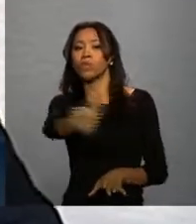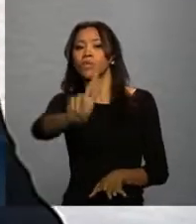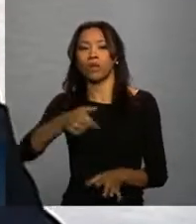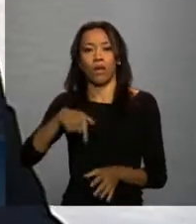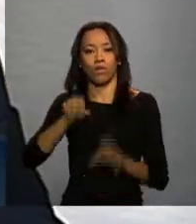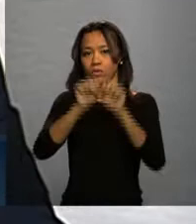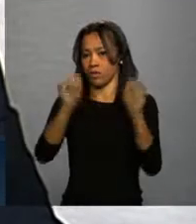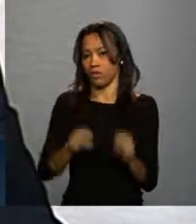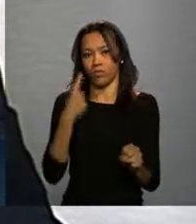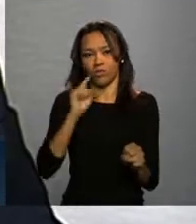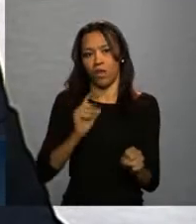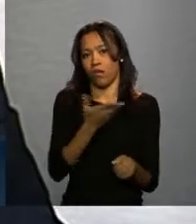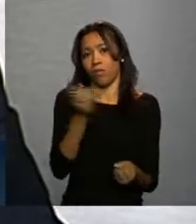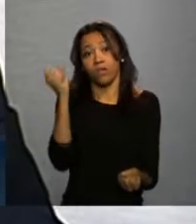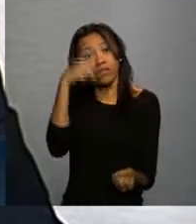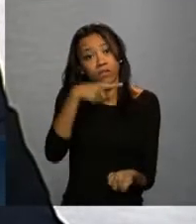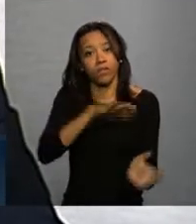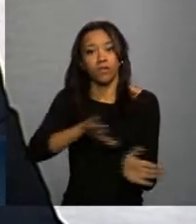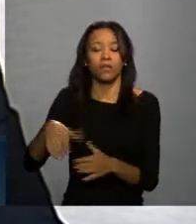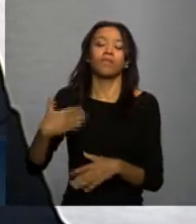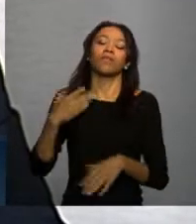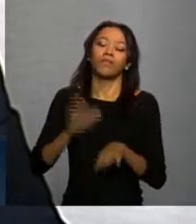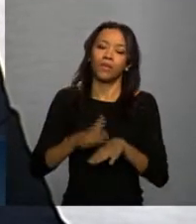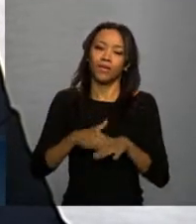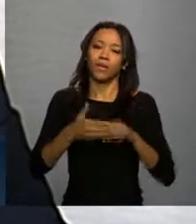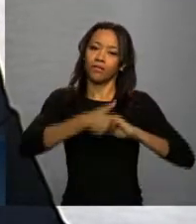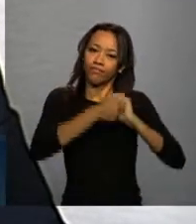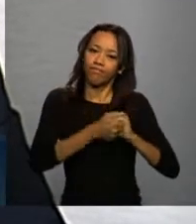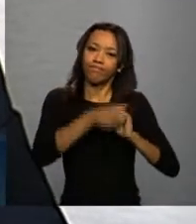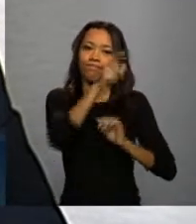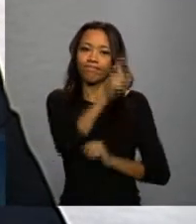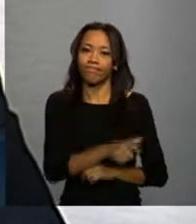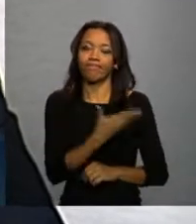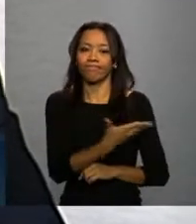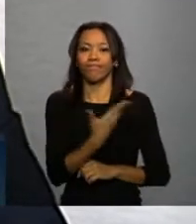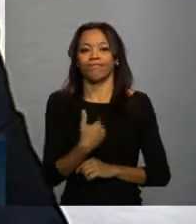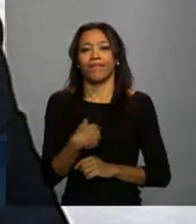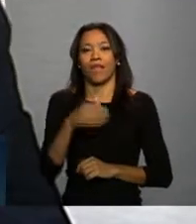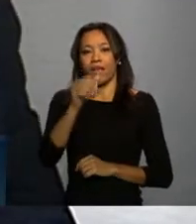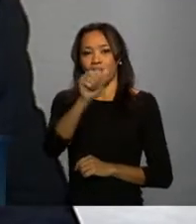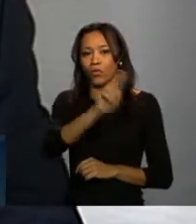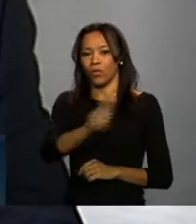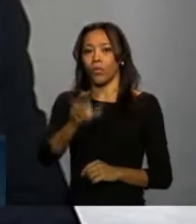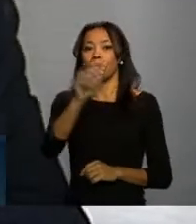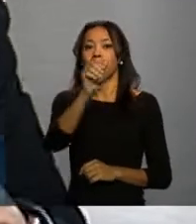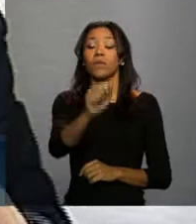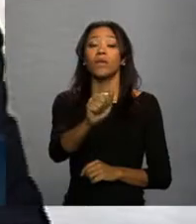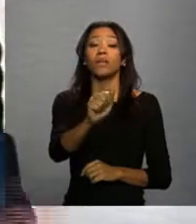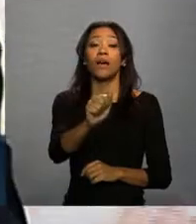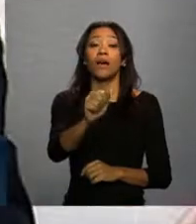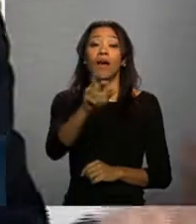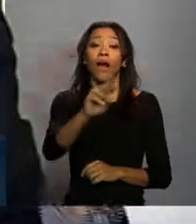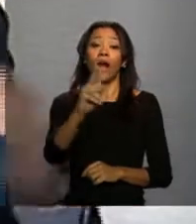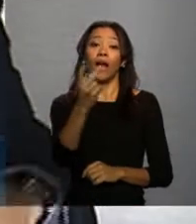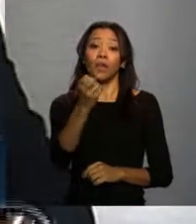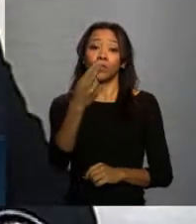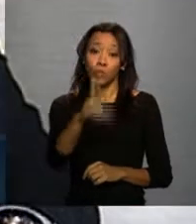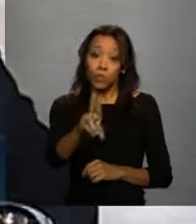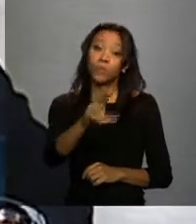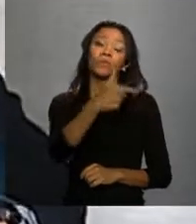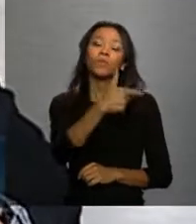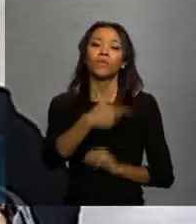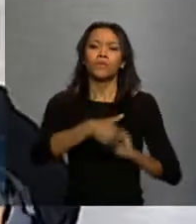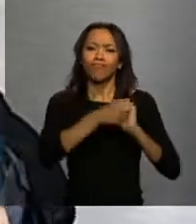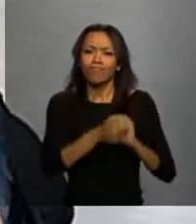a dia. Quero saudar o Arthur, meu xará, Arthur Couto, diretor de Biomanguin, que tem sido um grande parceiro, não só, para a